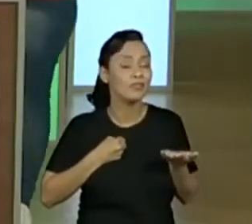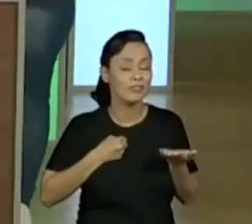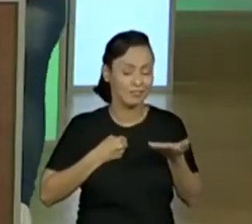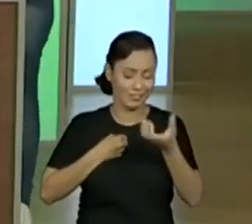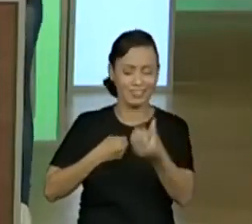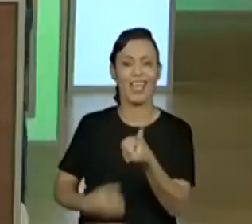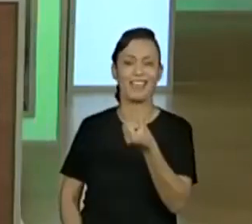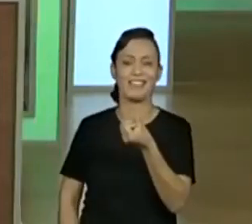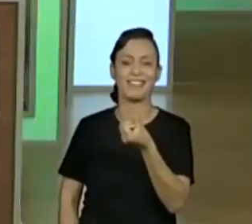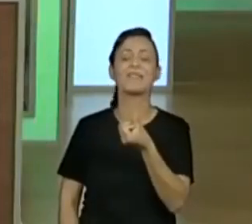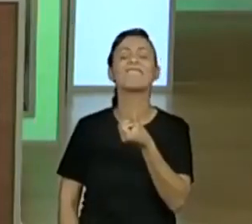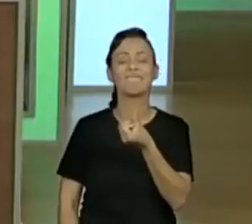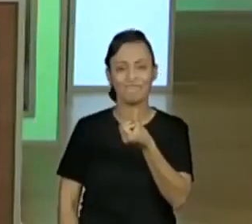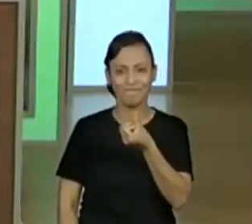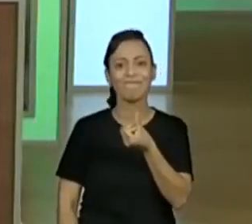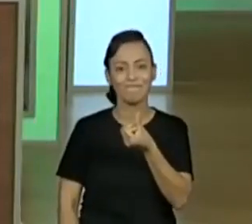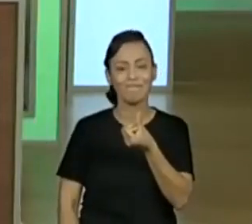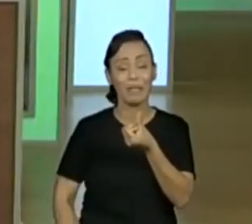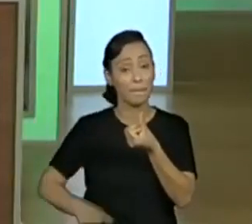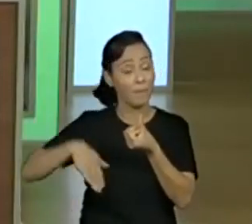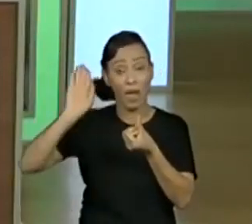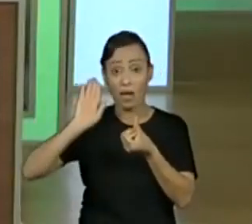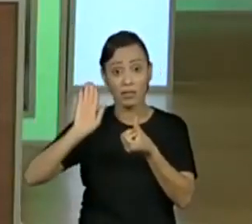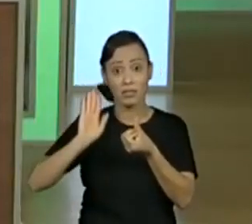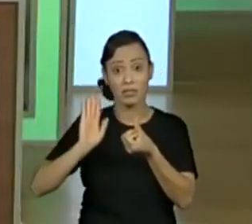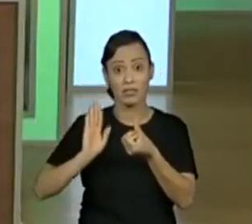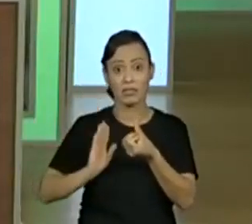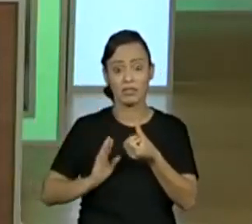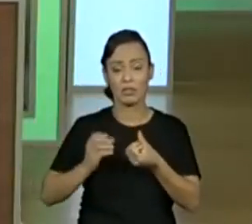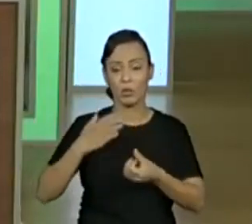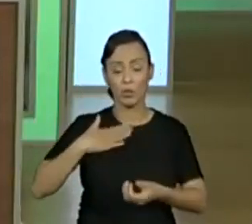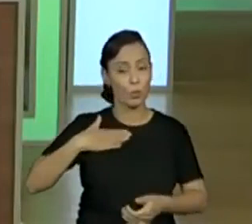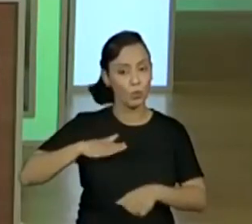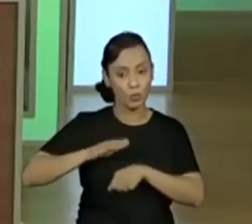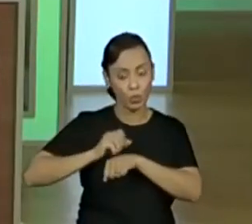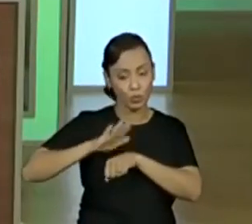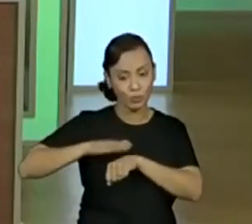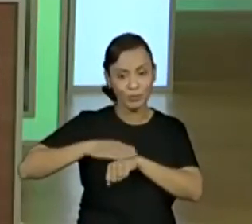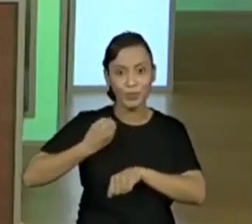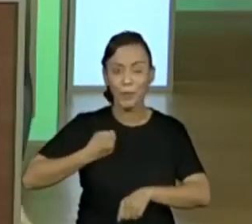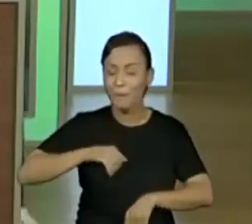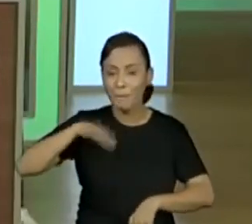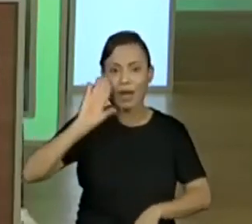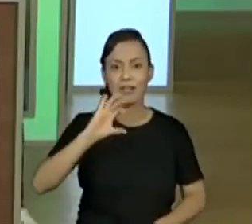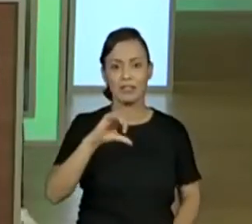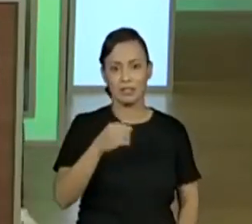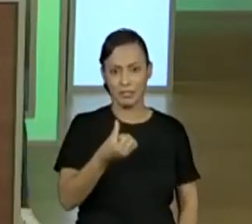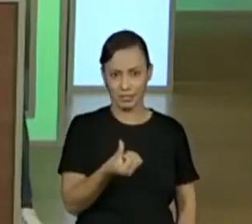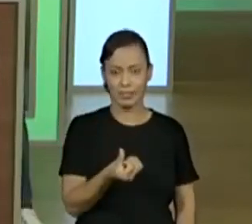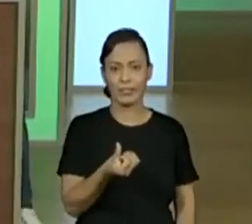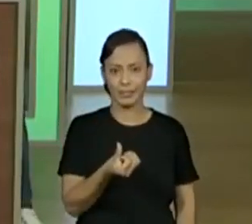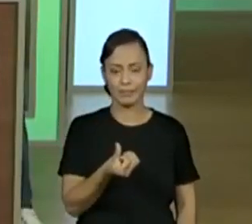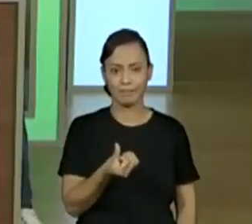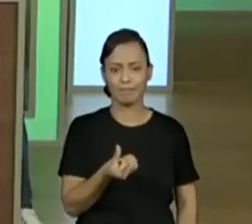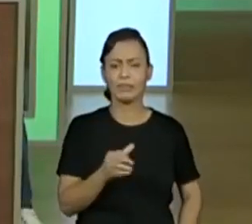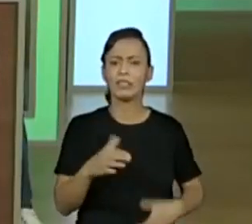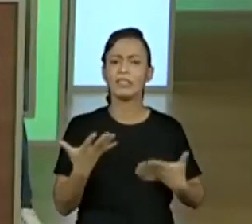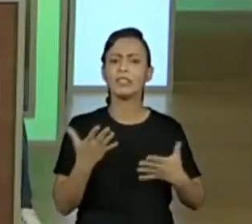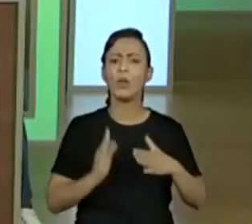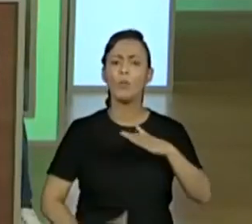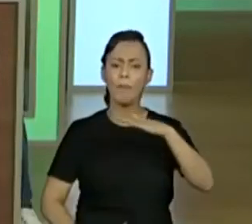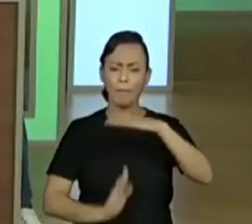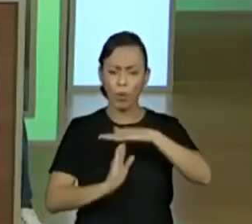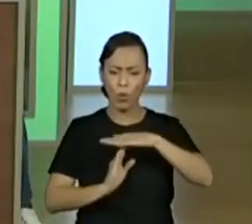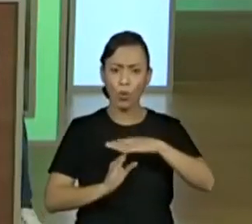o maior número que poderia sair é seis. Então, qual que é o maior número, o maior resultado que nós poderíamos atingir com os